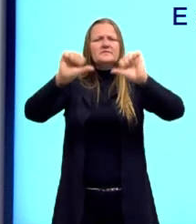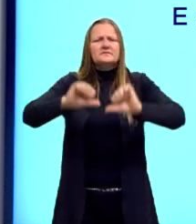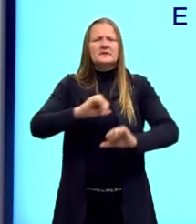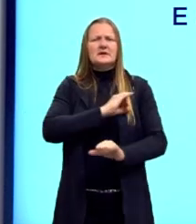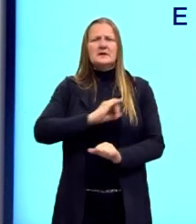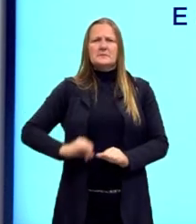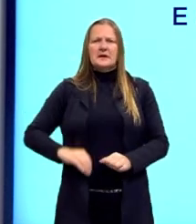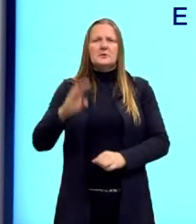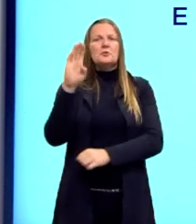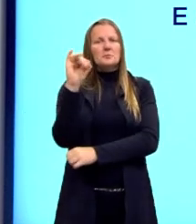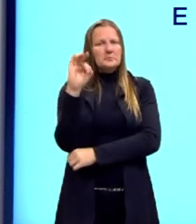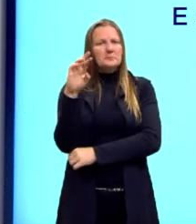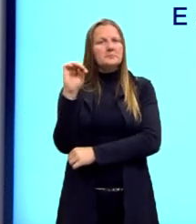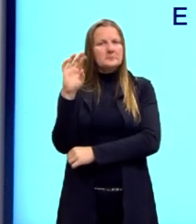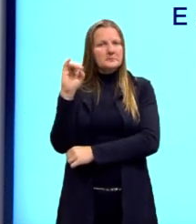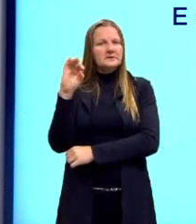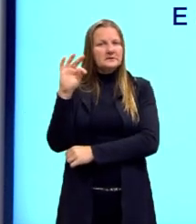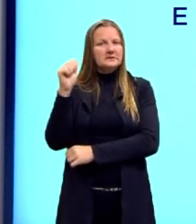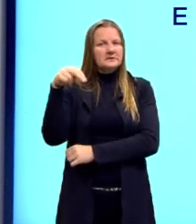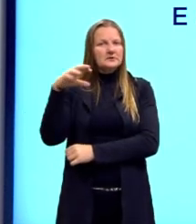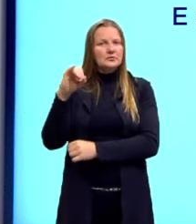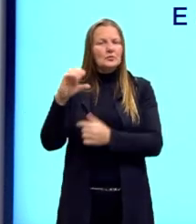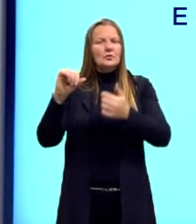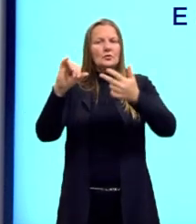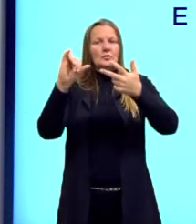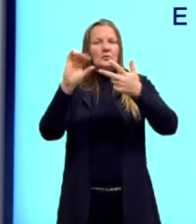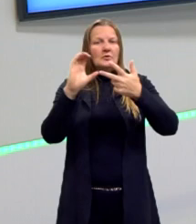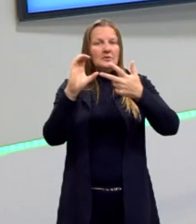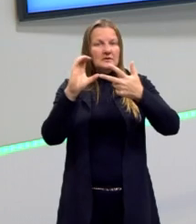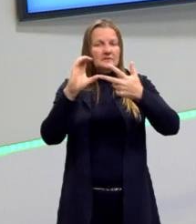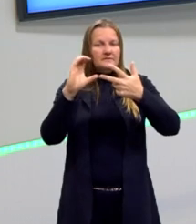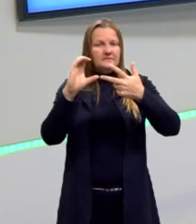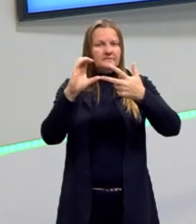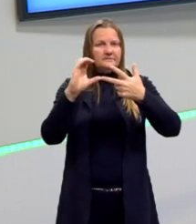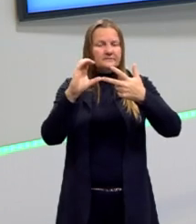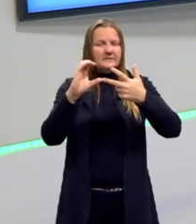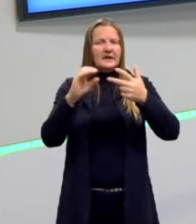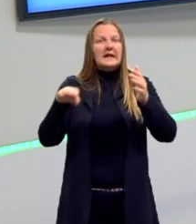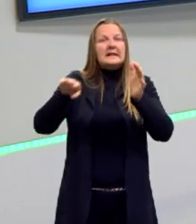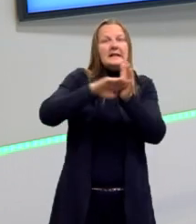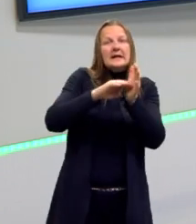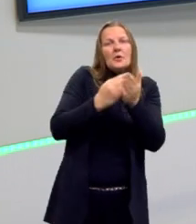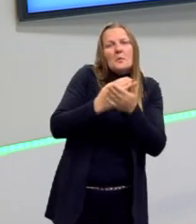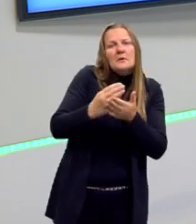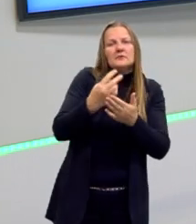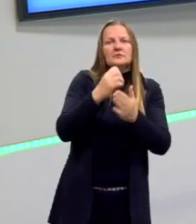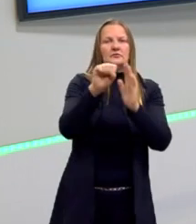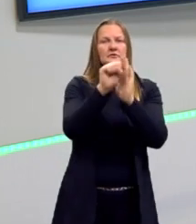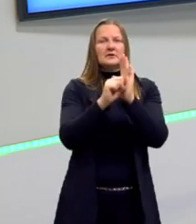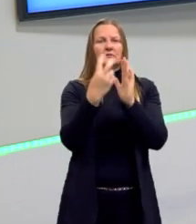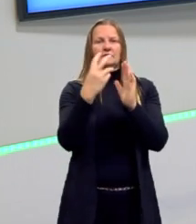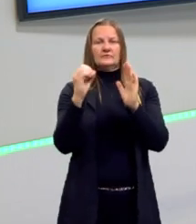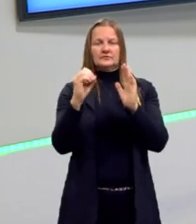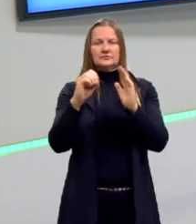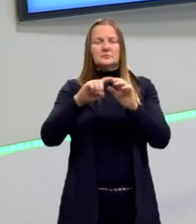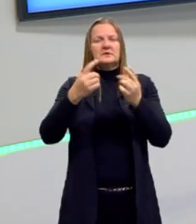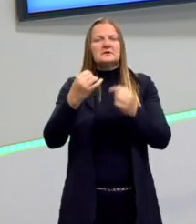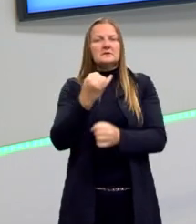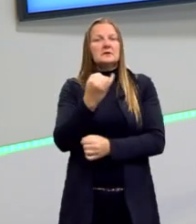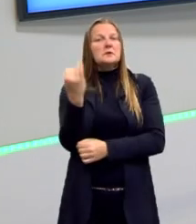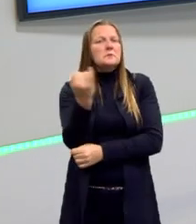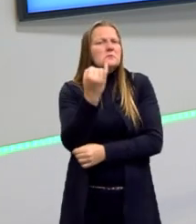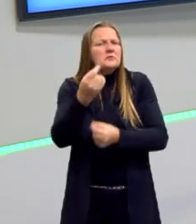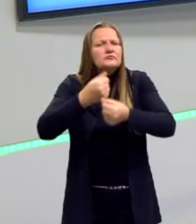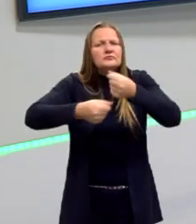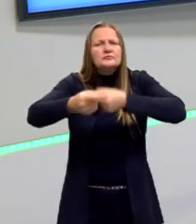Britânico, né, marcar isso. O Império Britânico foi muito forte até o início do século XX. Ele perde essa importância econômica na Primeira